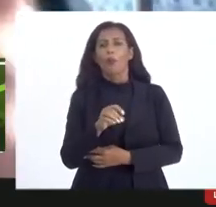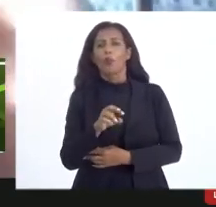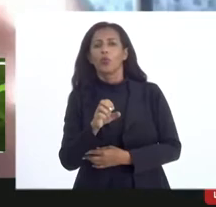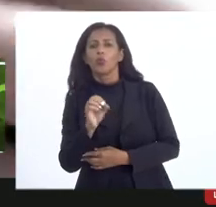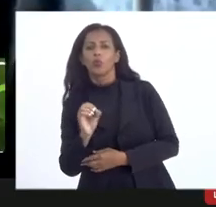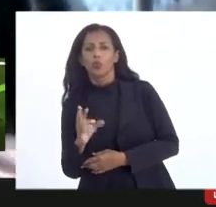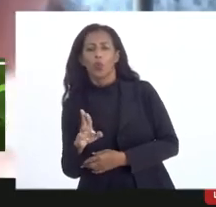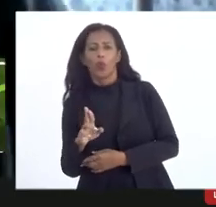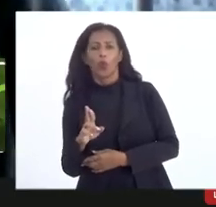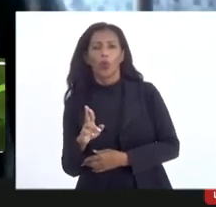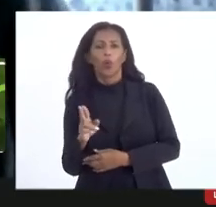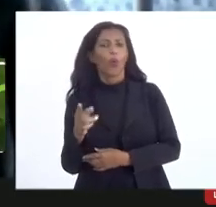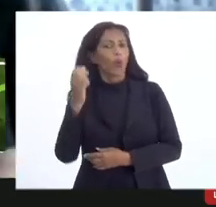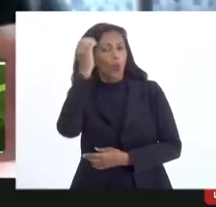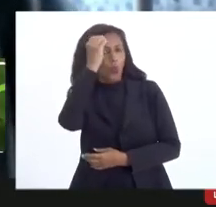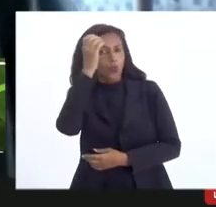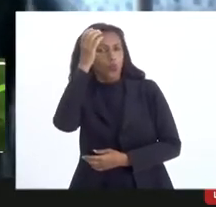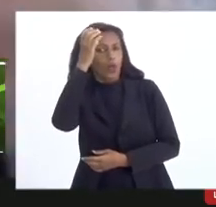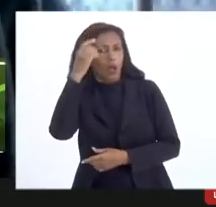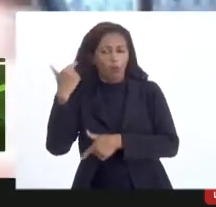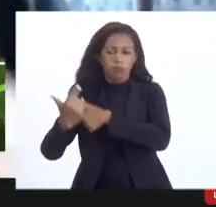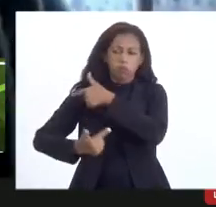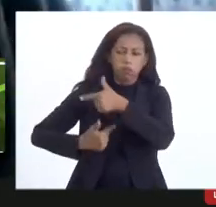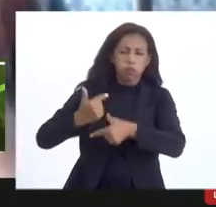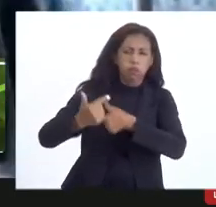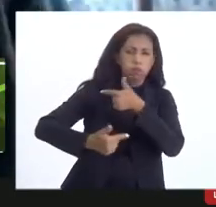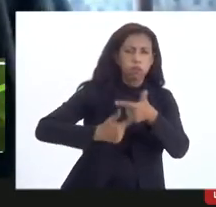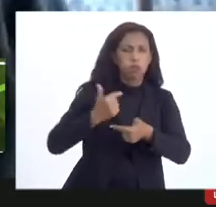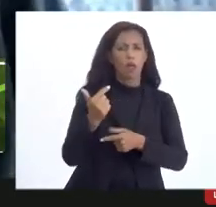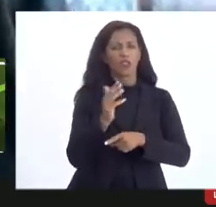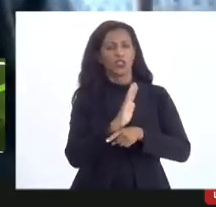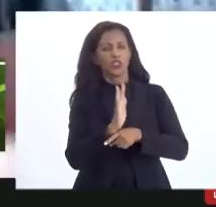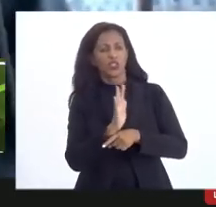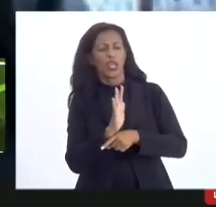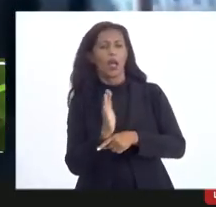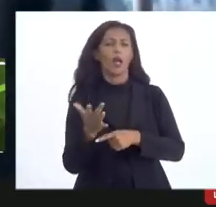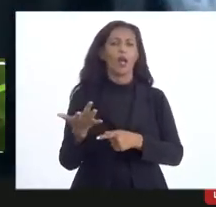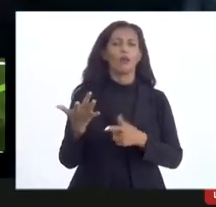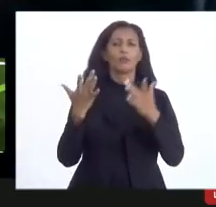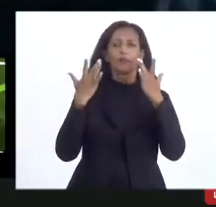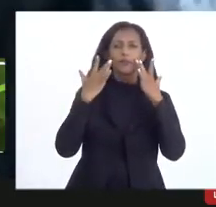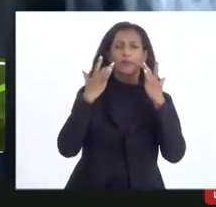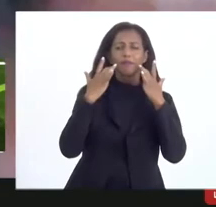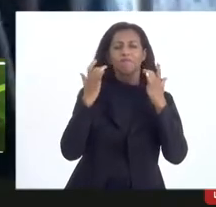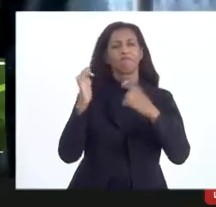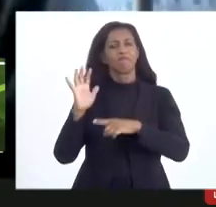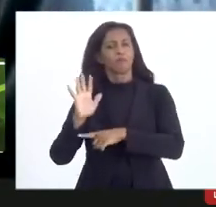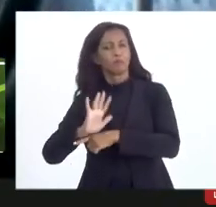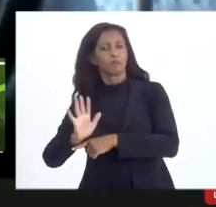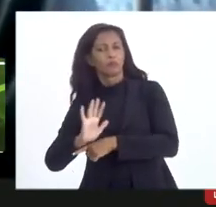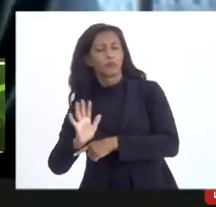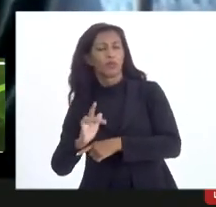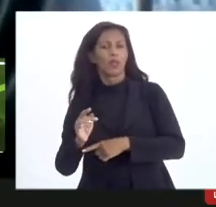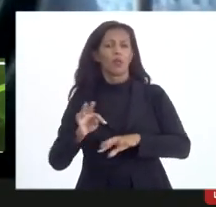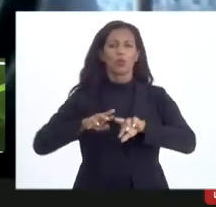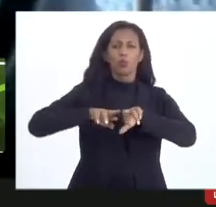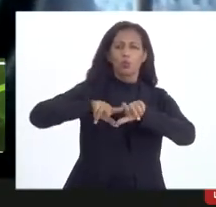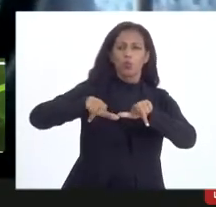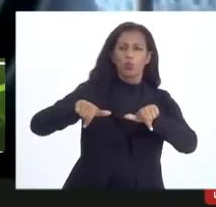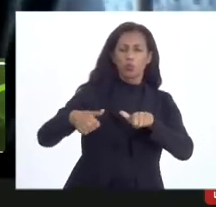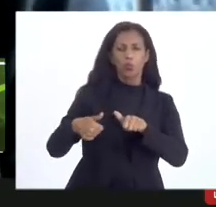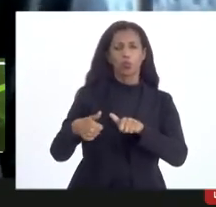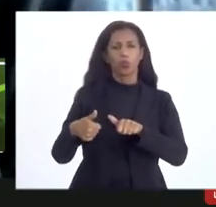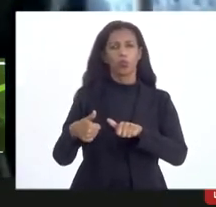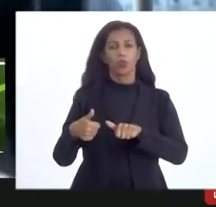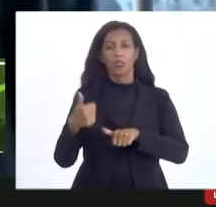recursos para continuar seus projetos de teatro, cinema, música, dança, artes clássicas, etc., porque não tem